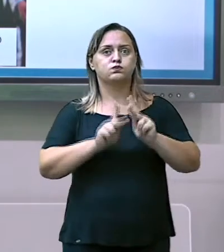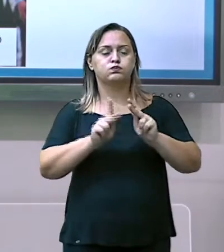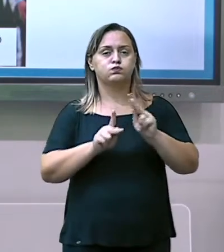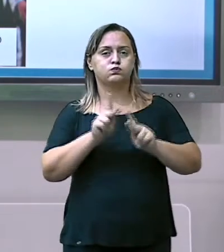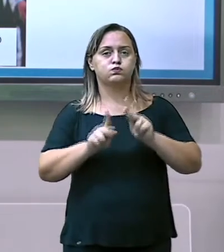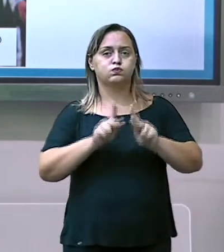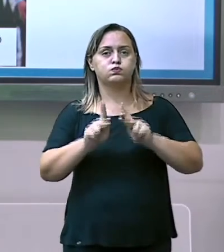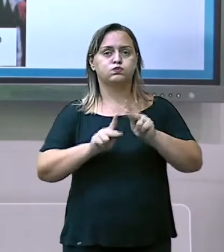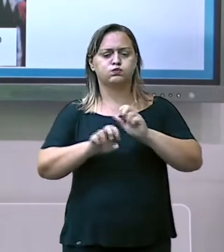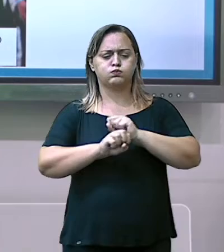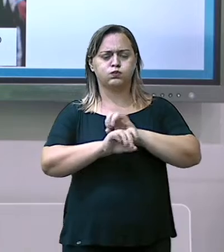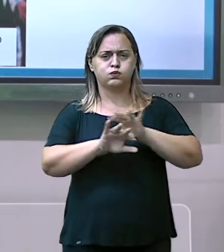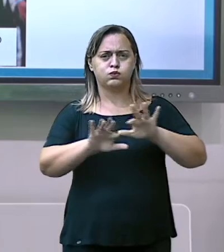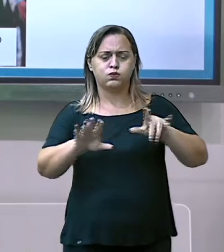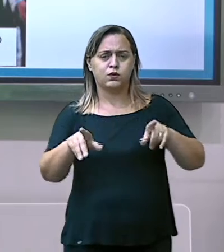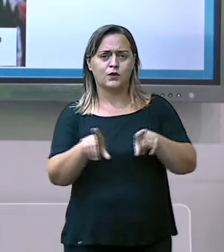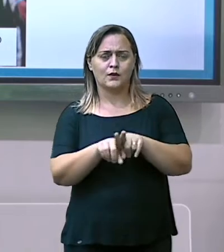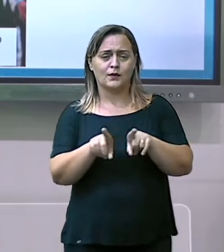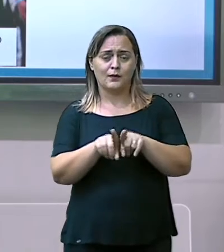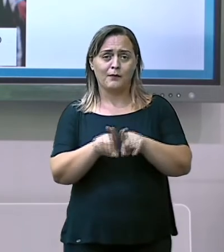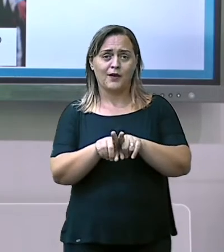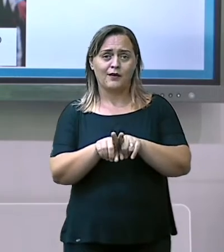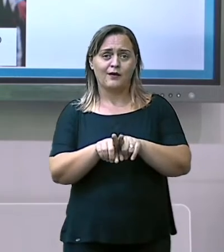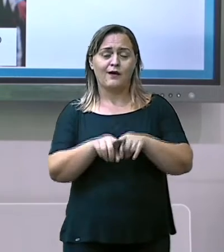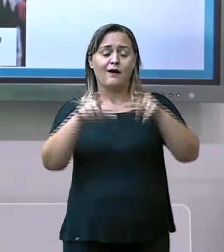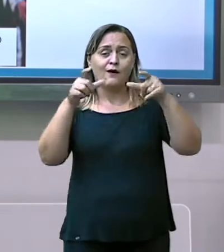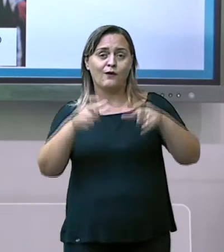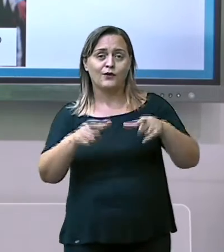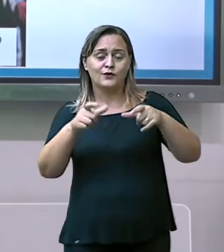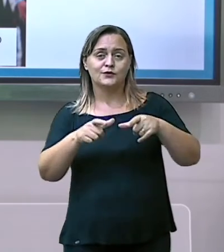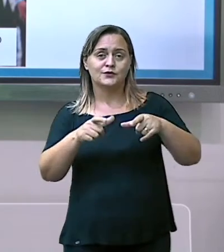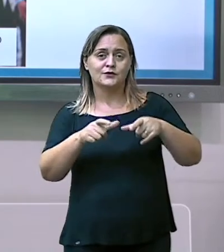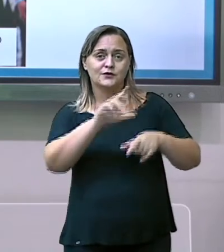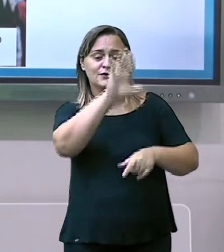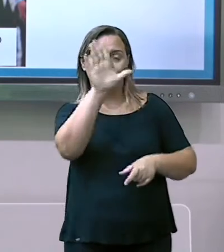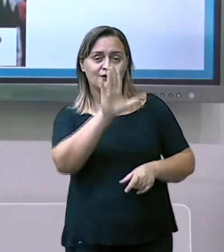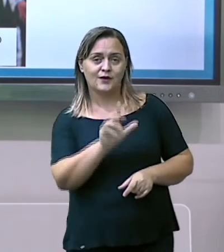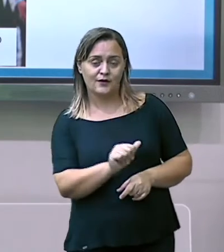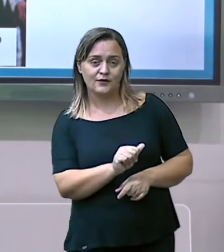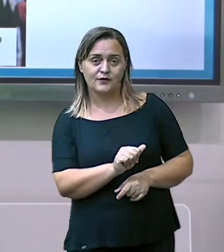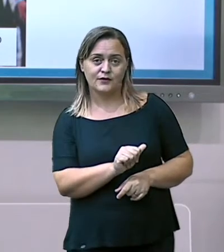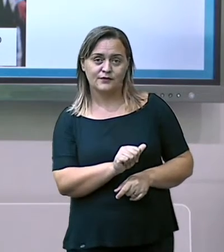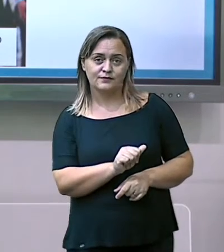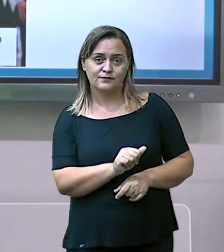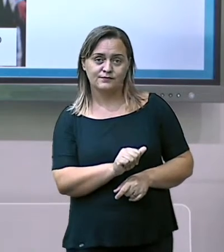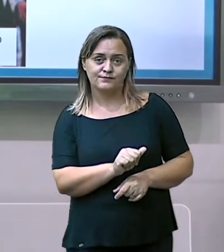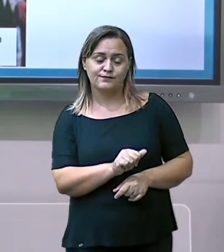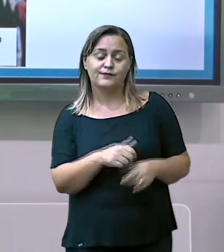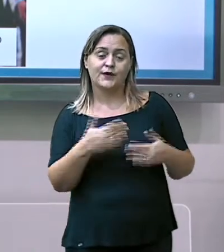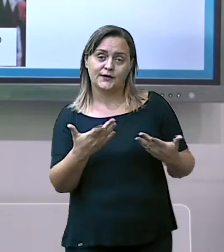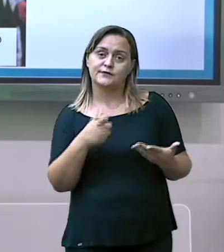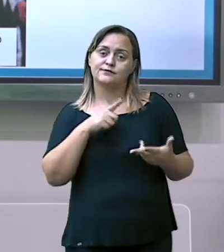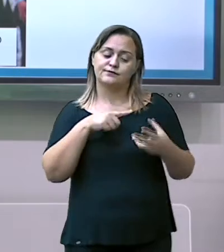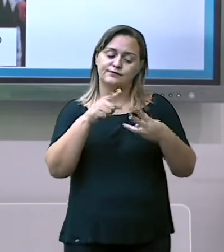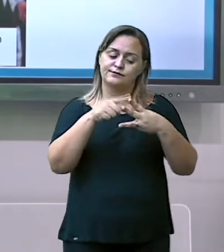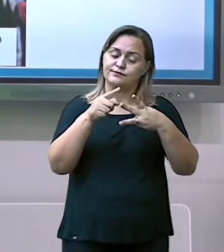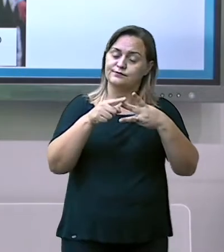Então, nós temos Europa, Ásia e África, o velho mundo.